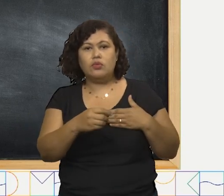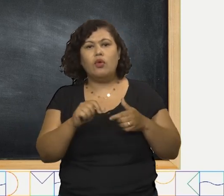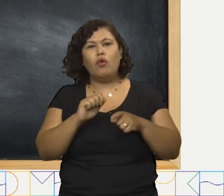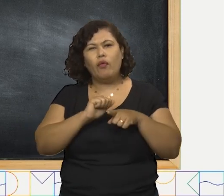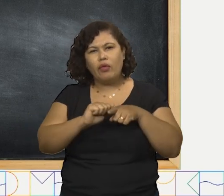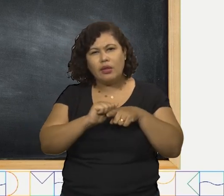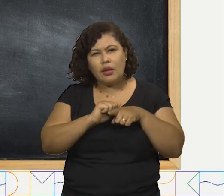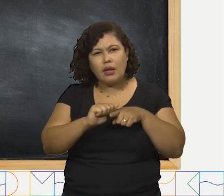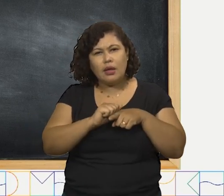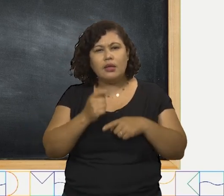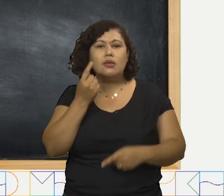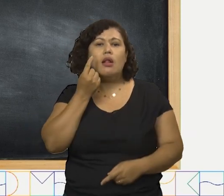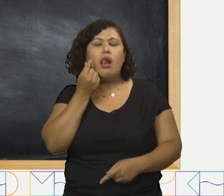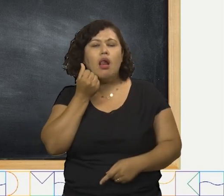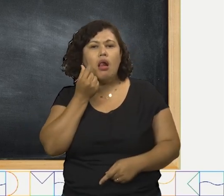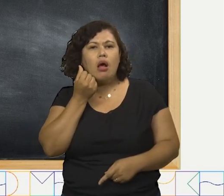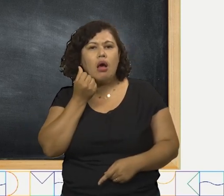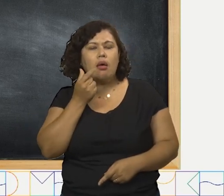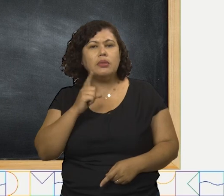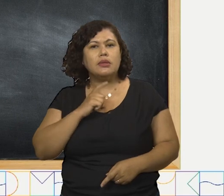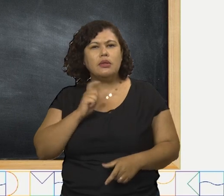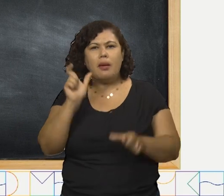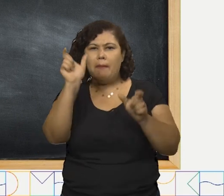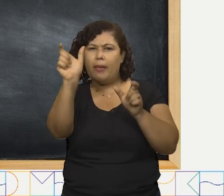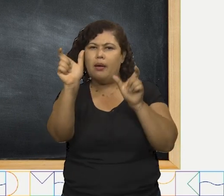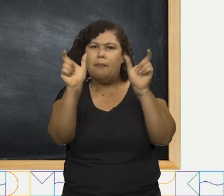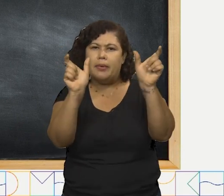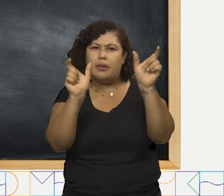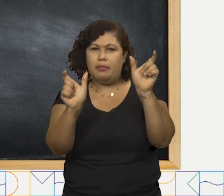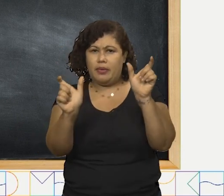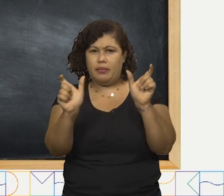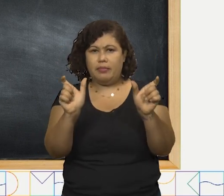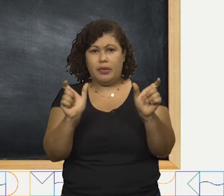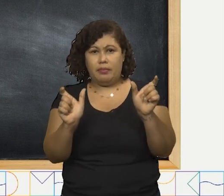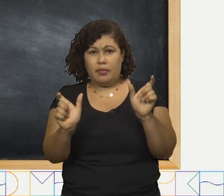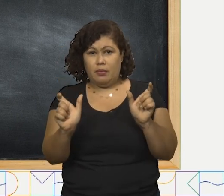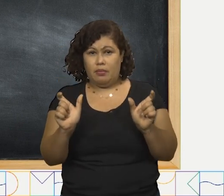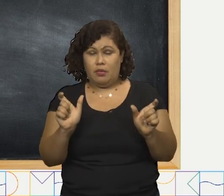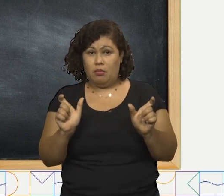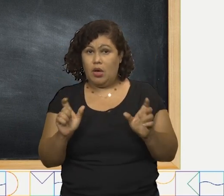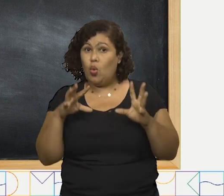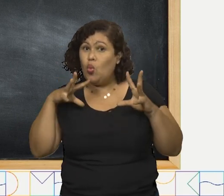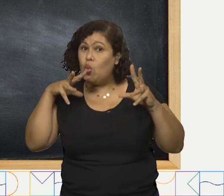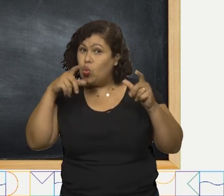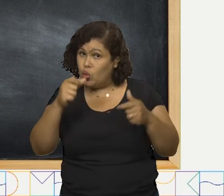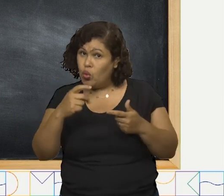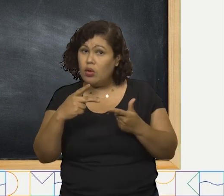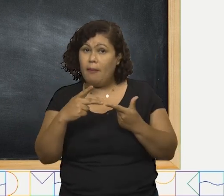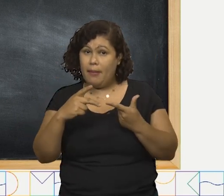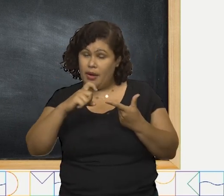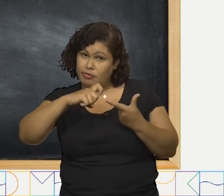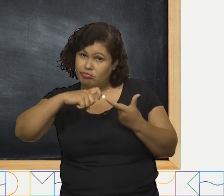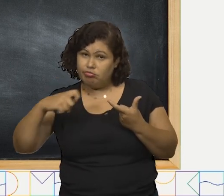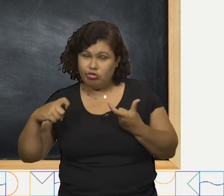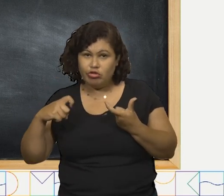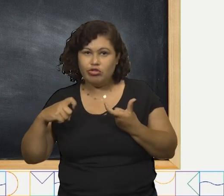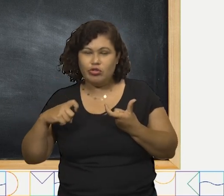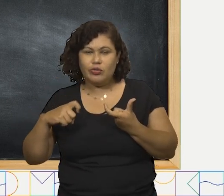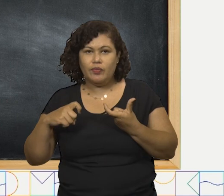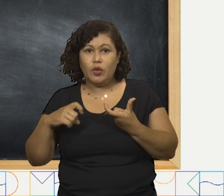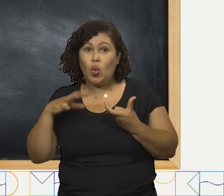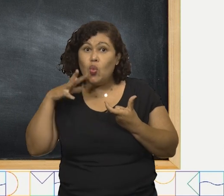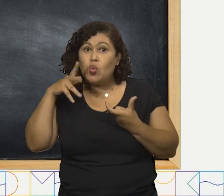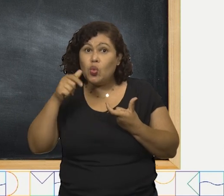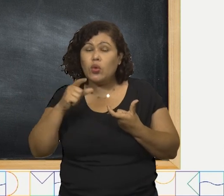Temos aqui uma lista de palavras paroxítonas e todas são